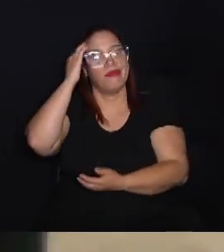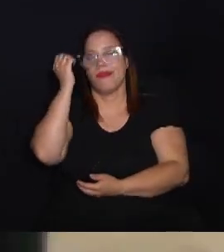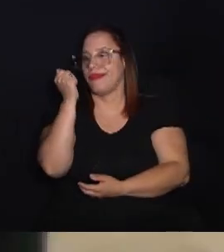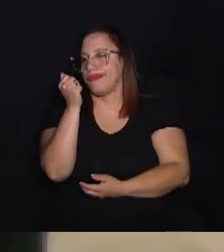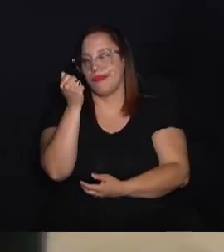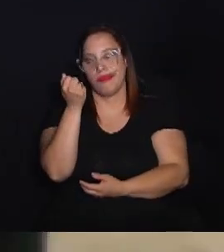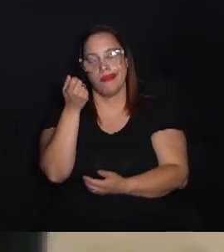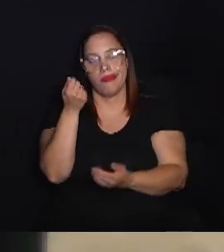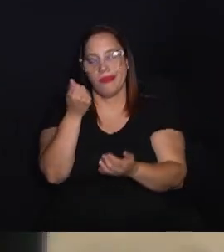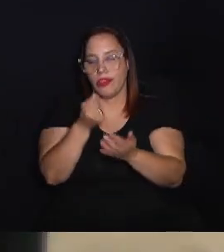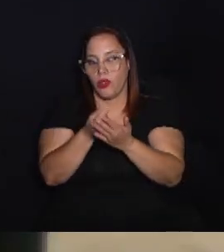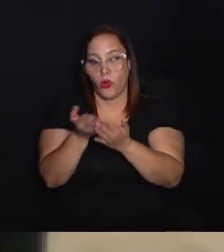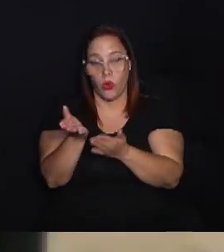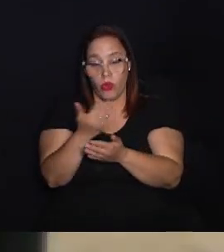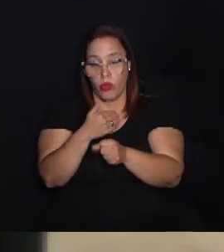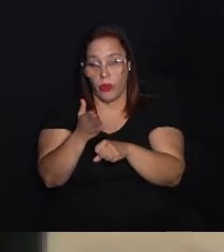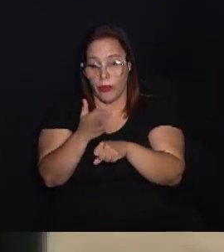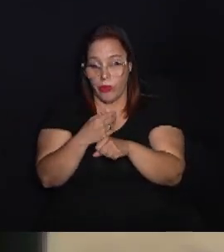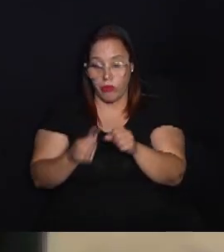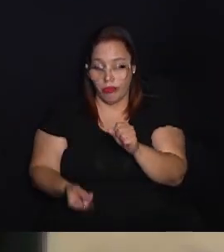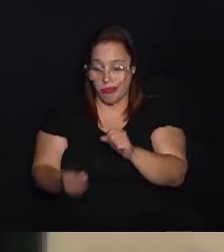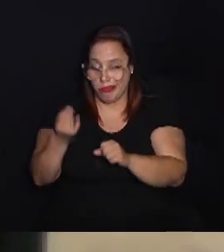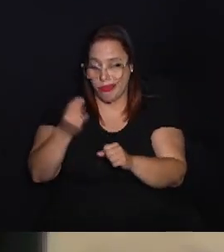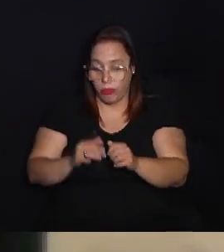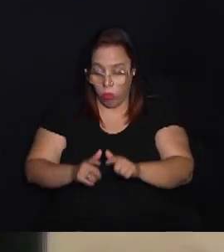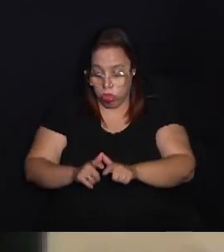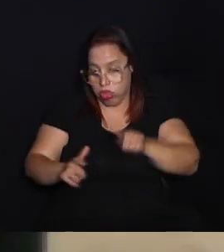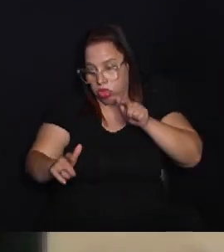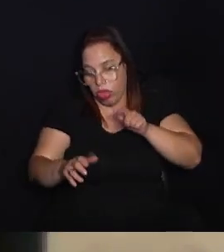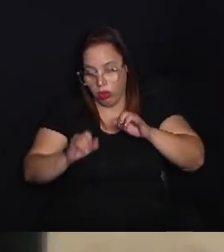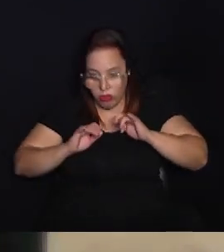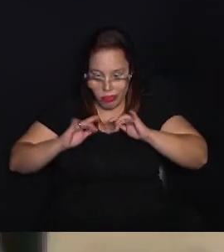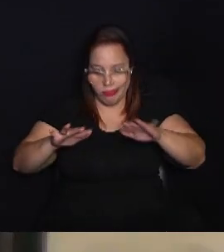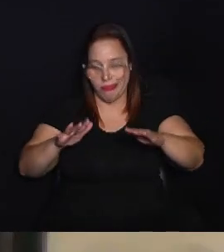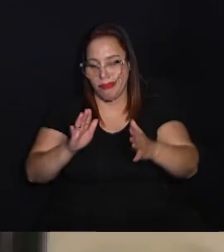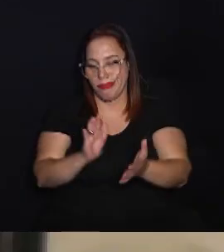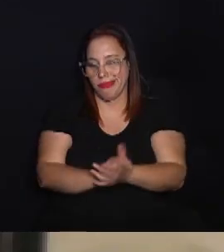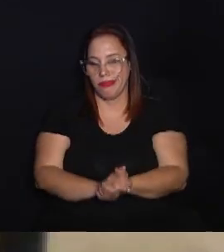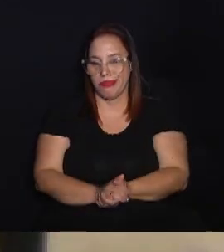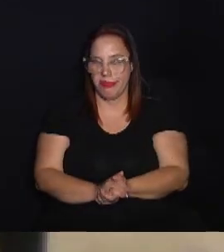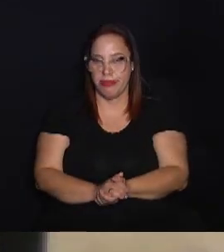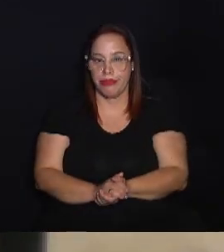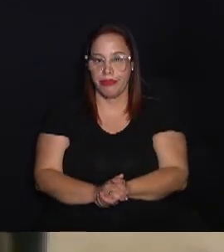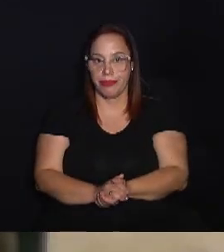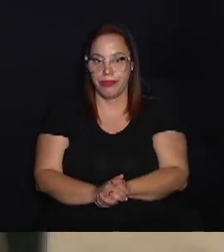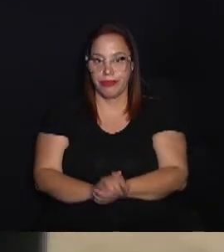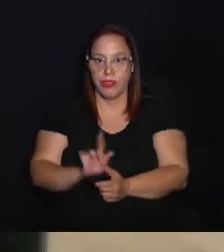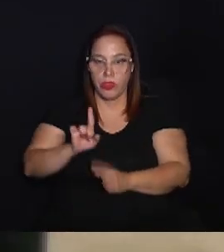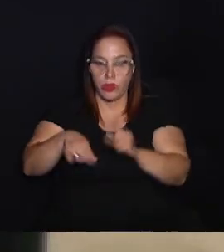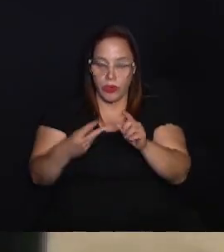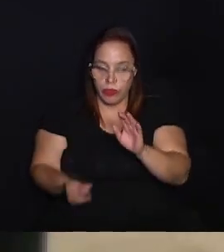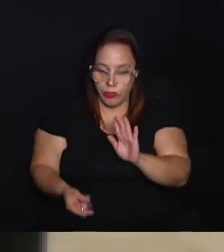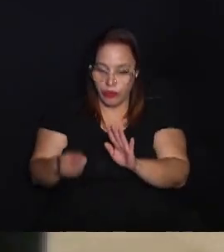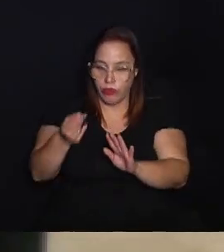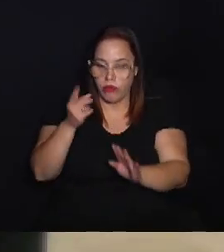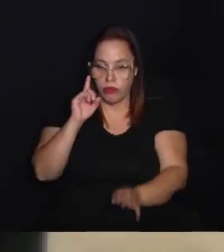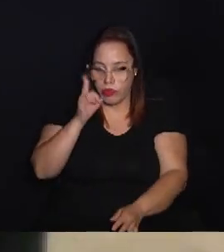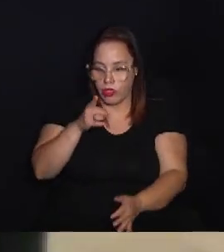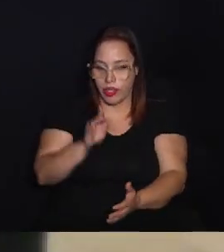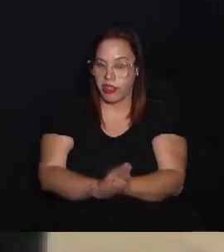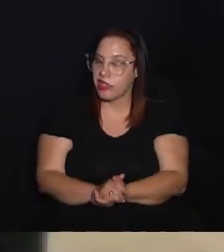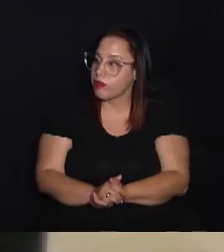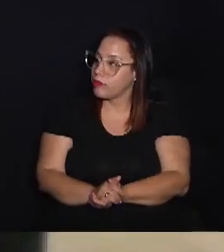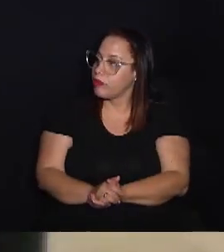a gente não entende que o consumo de outros tipos de recursos vão aumentar essa emissão também. Então, tudo isso daí se reverbera em outras